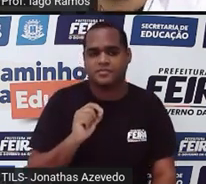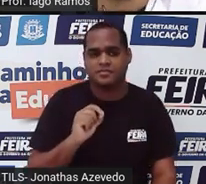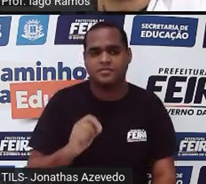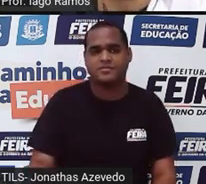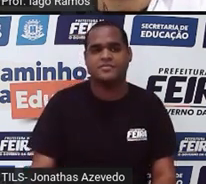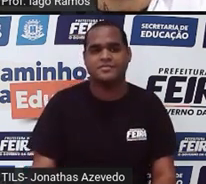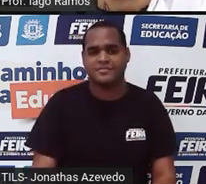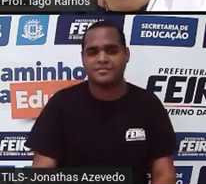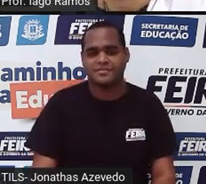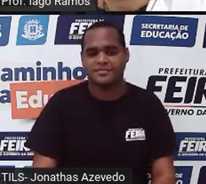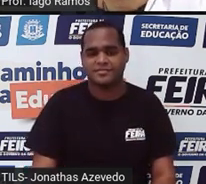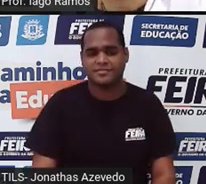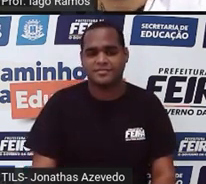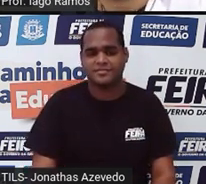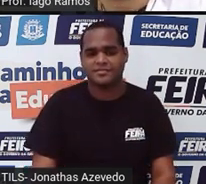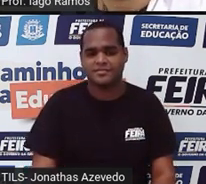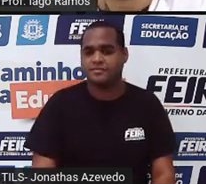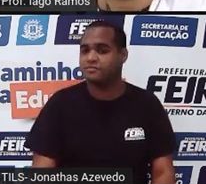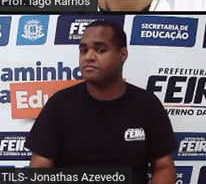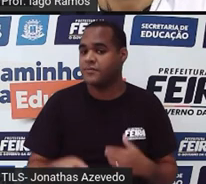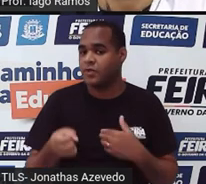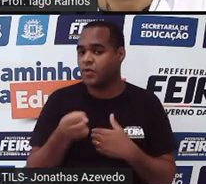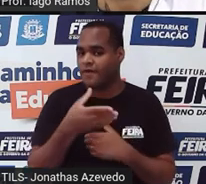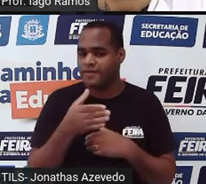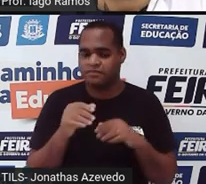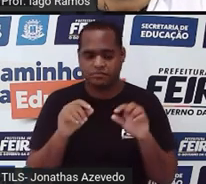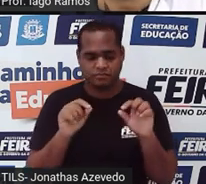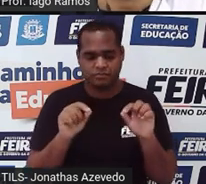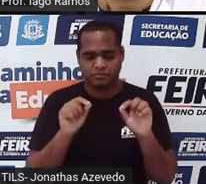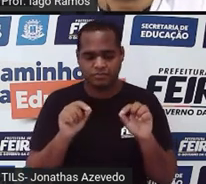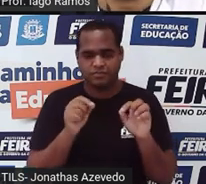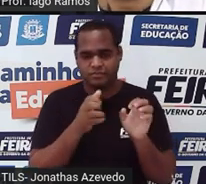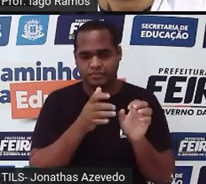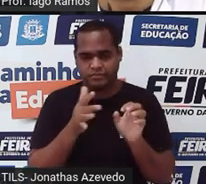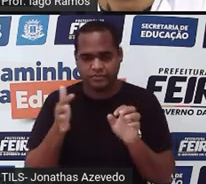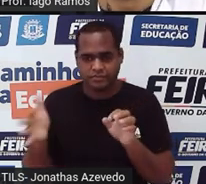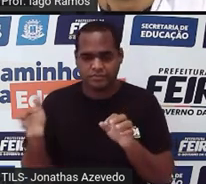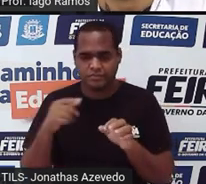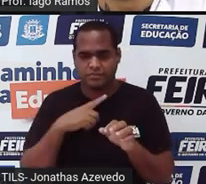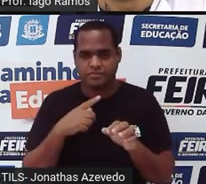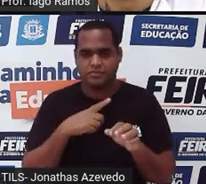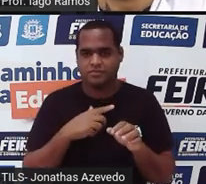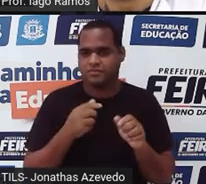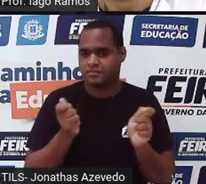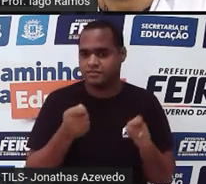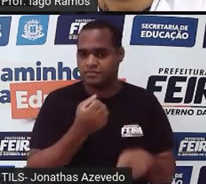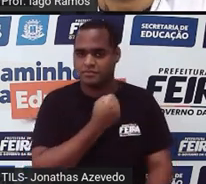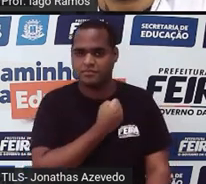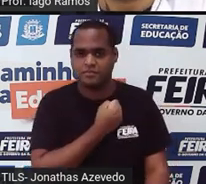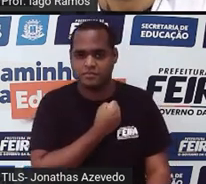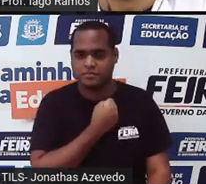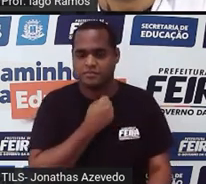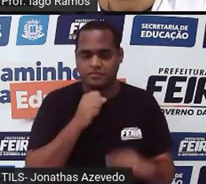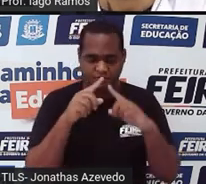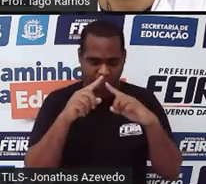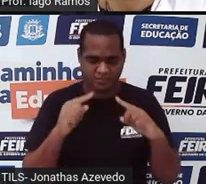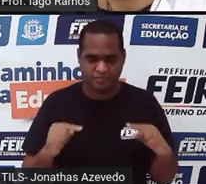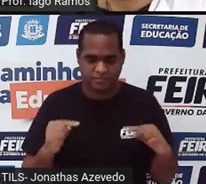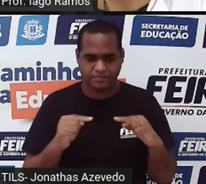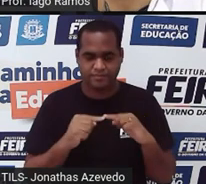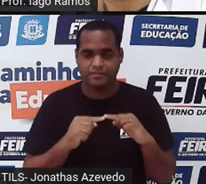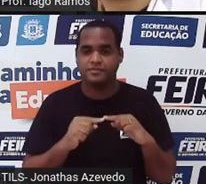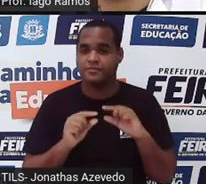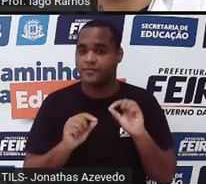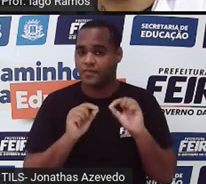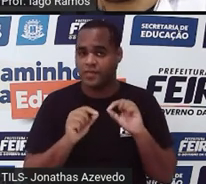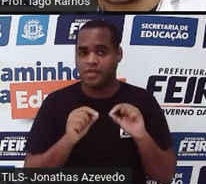Está? Essa nova sequência que a gente escreveu a partir dos números triangulares, está? Então, estou escrevendo